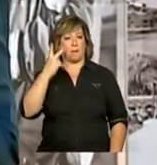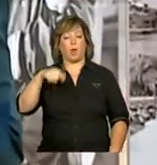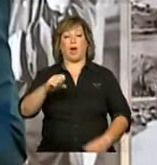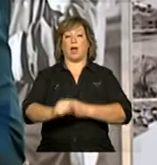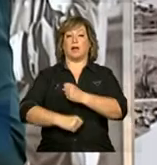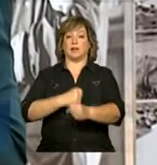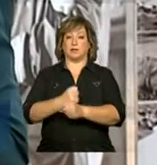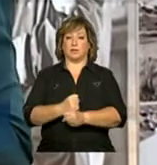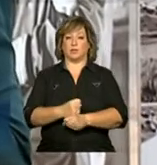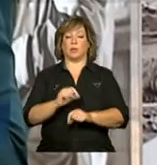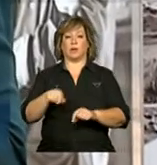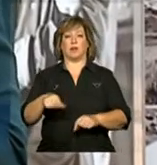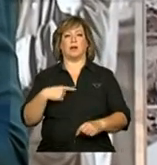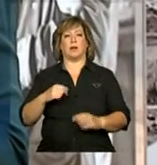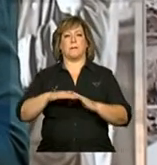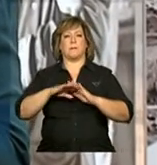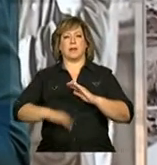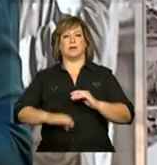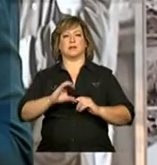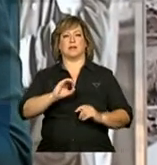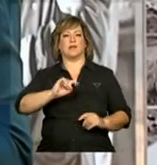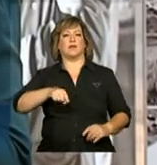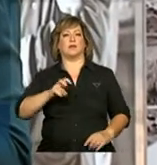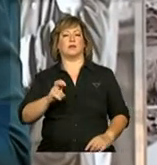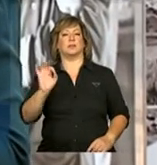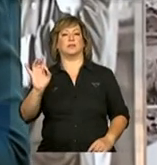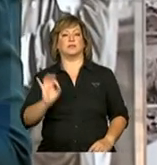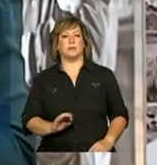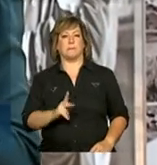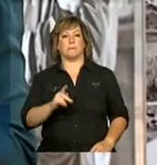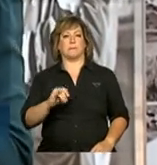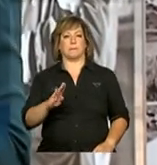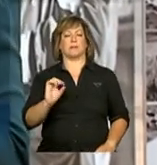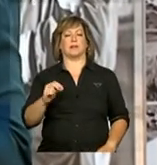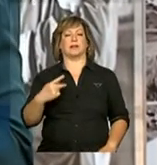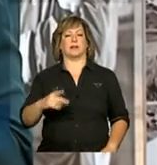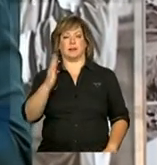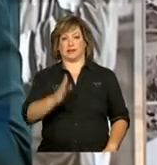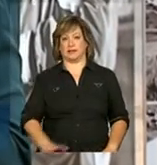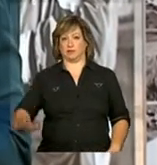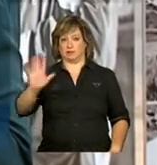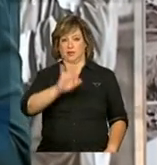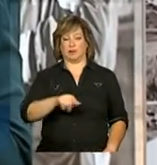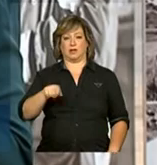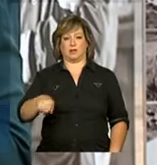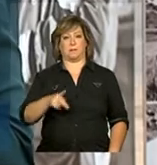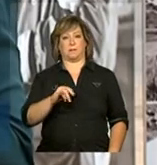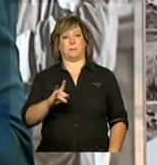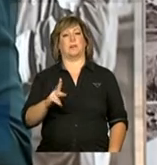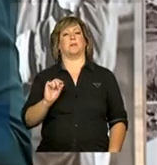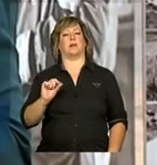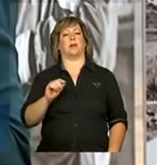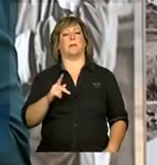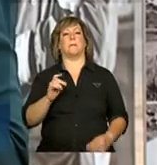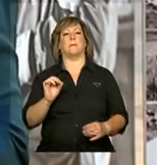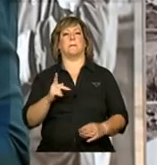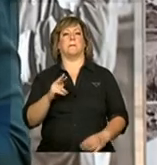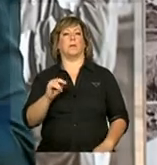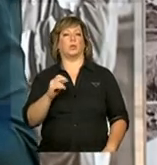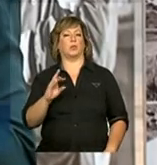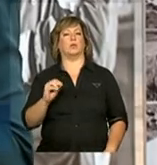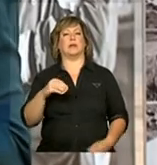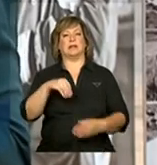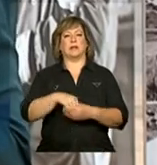ano, o que equivale a menos de 0,5% do PIB nacional, que é o produto interno bruto. De acordo com um